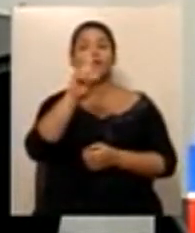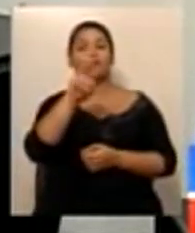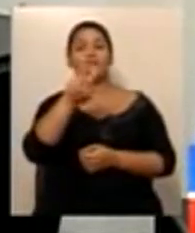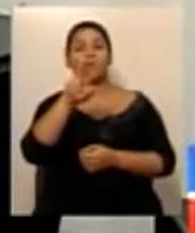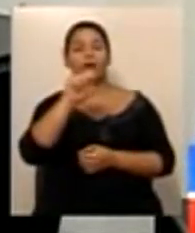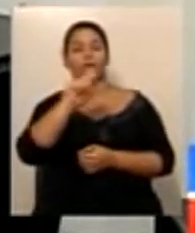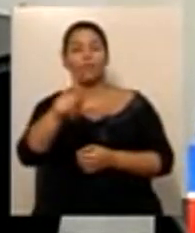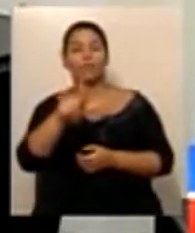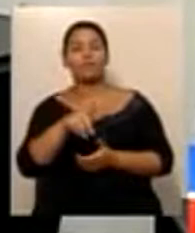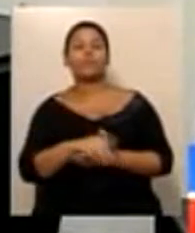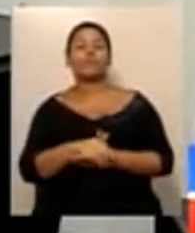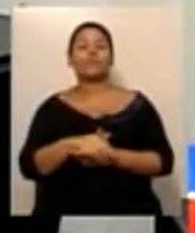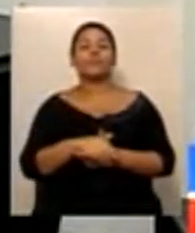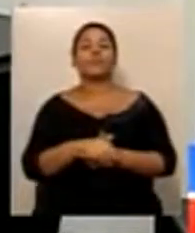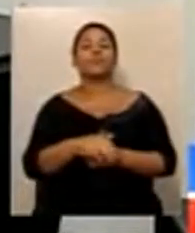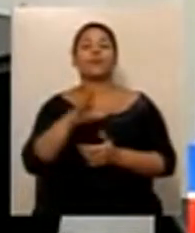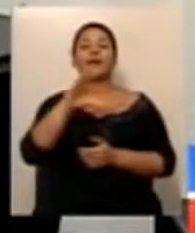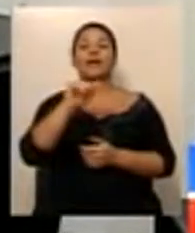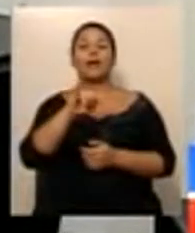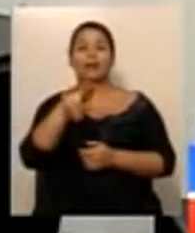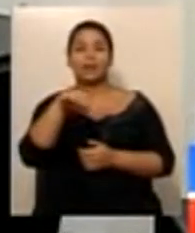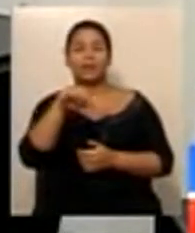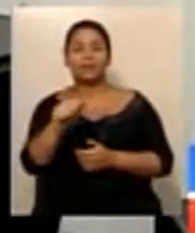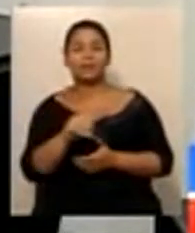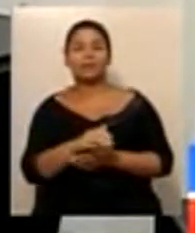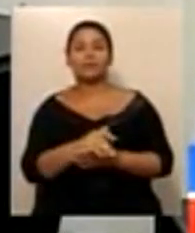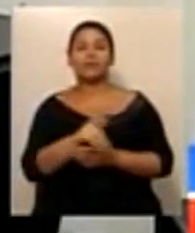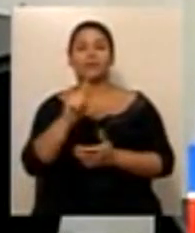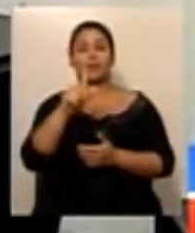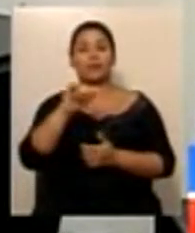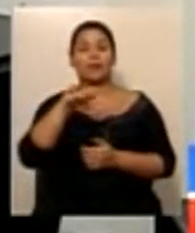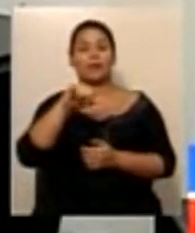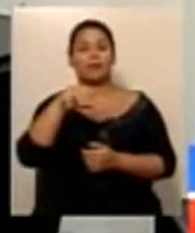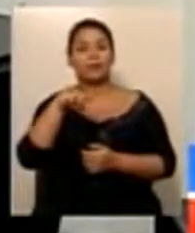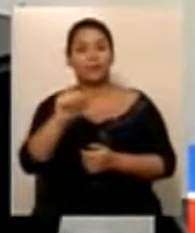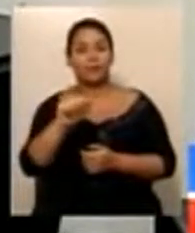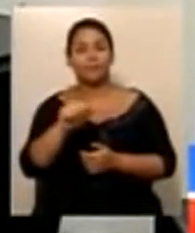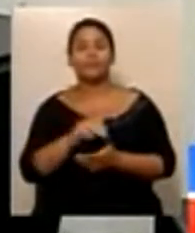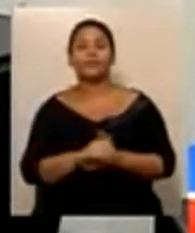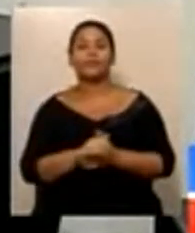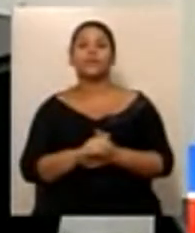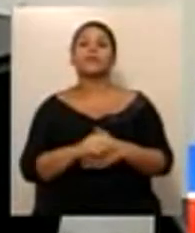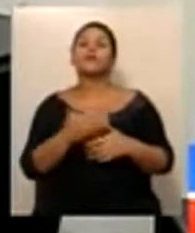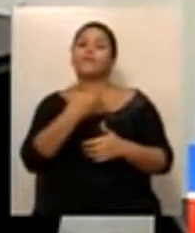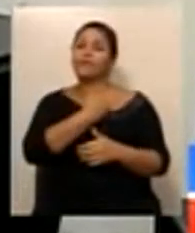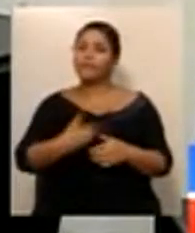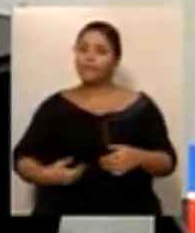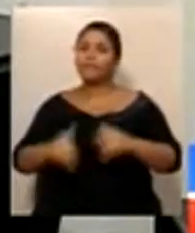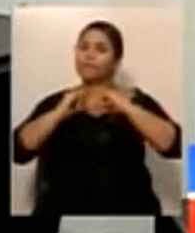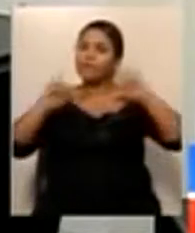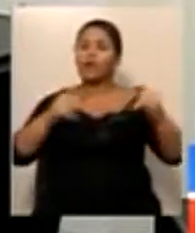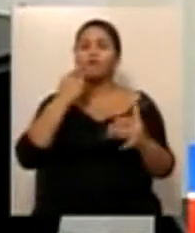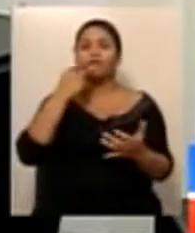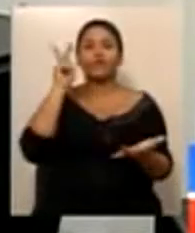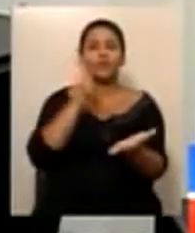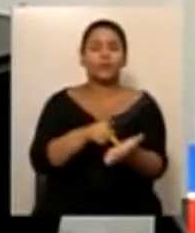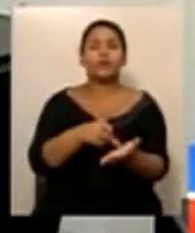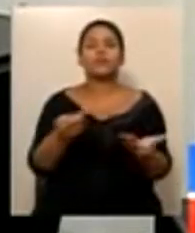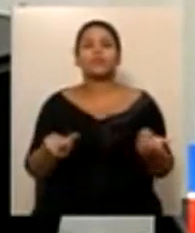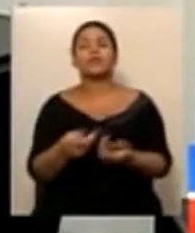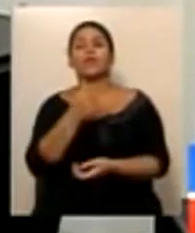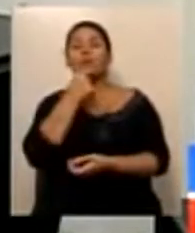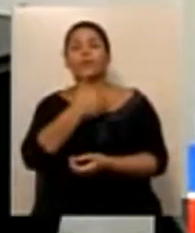que realmente o governador pediu esse aumento e que realmente não vai vetar para que não deixe a Assembleia